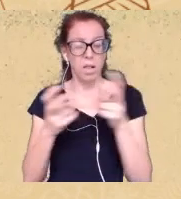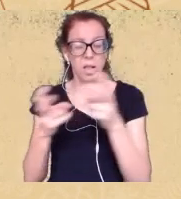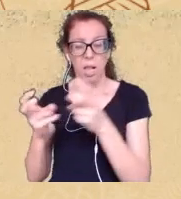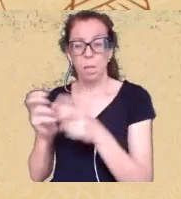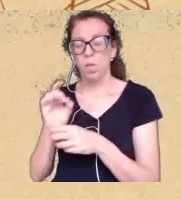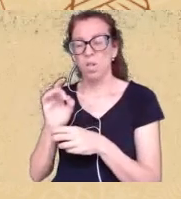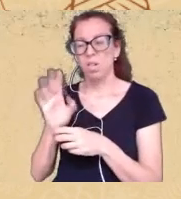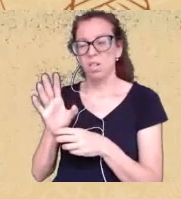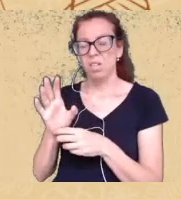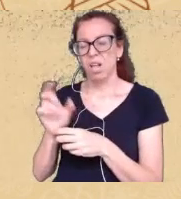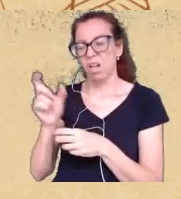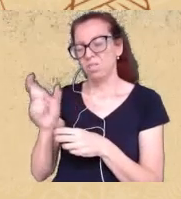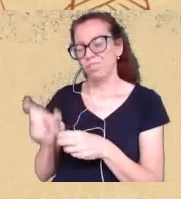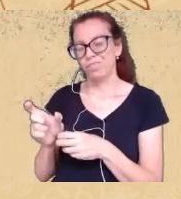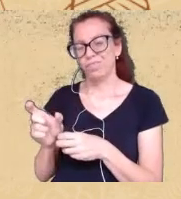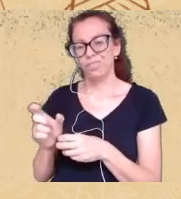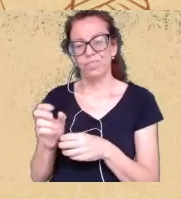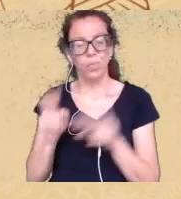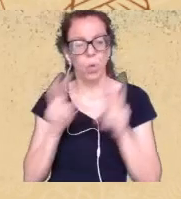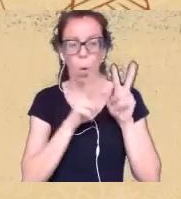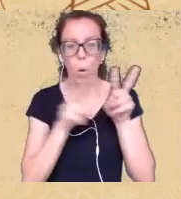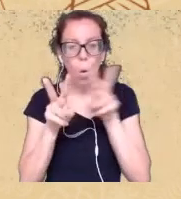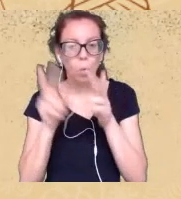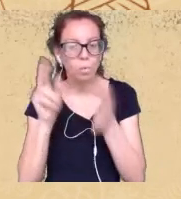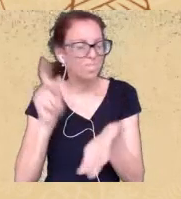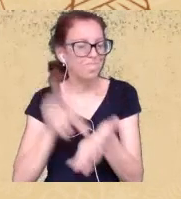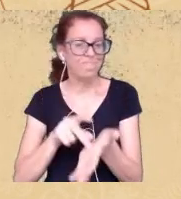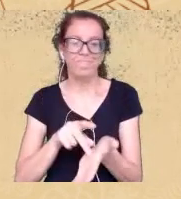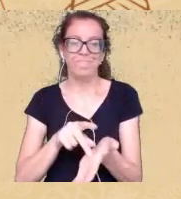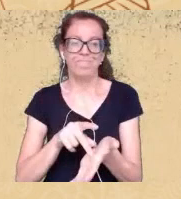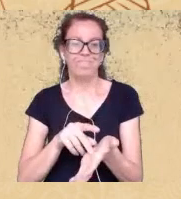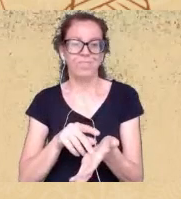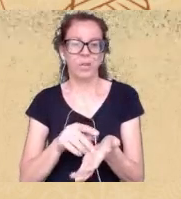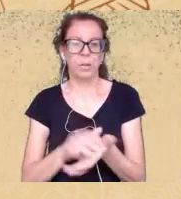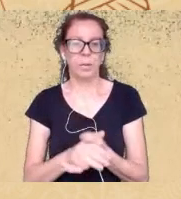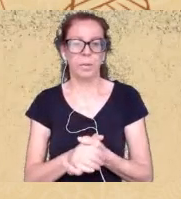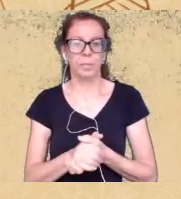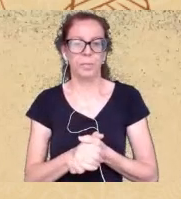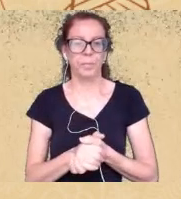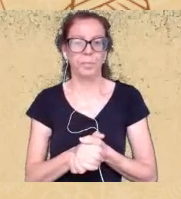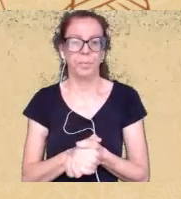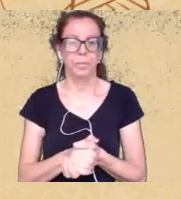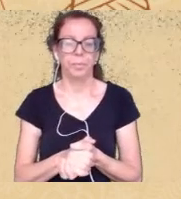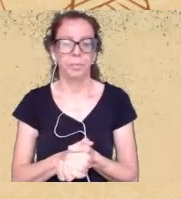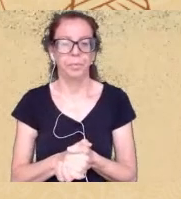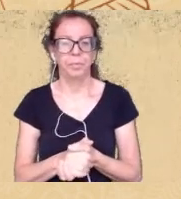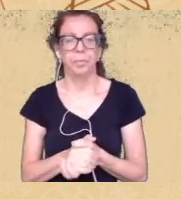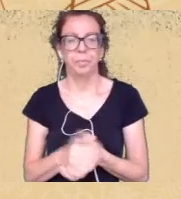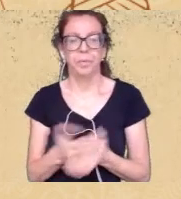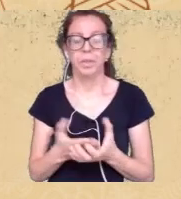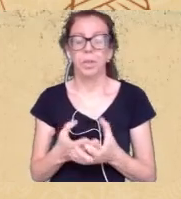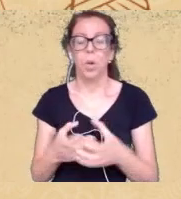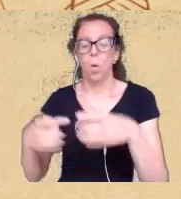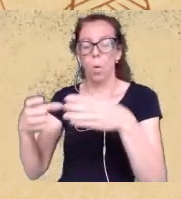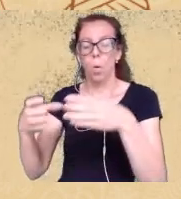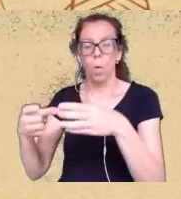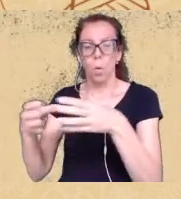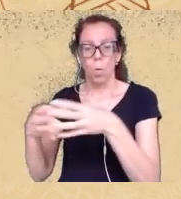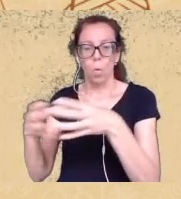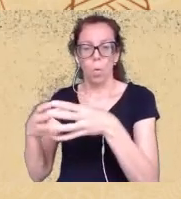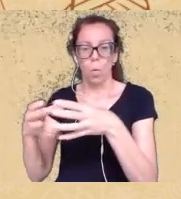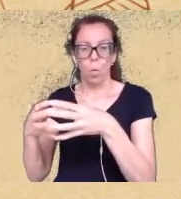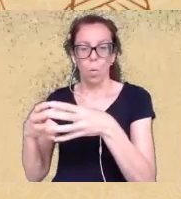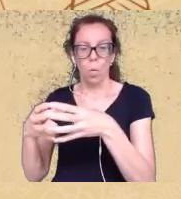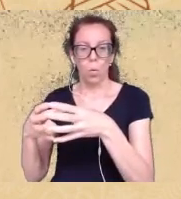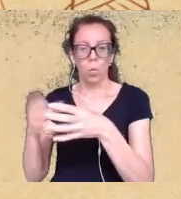por isso que a categoria de interseccionalidade para mim é muito preciosa nessa perspectiva das